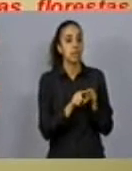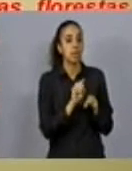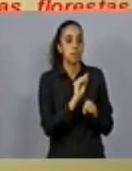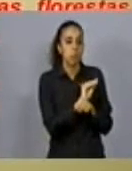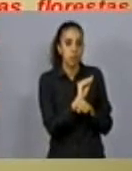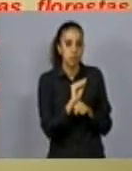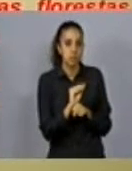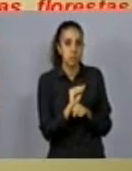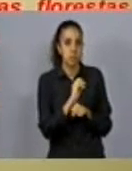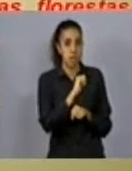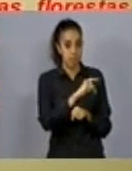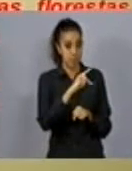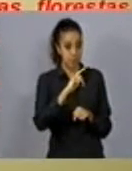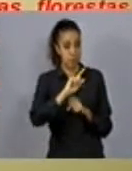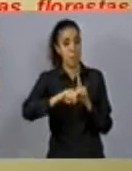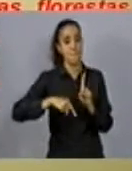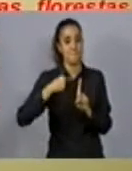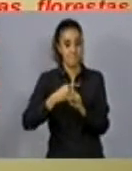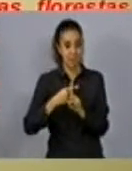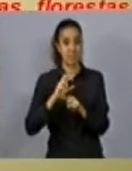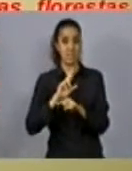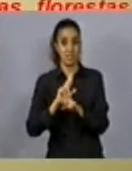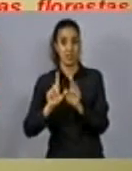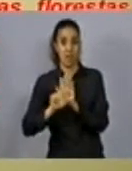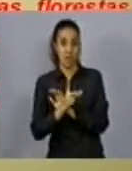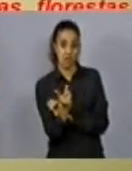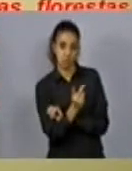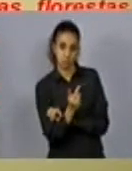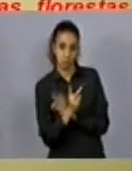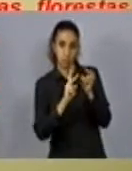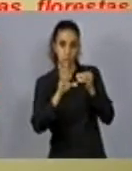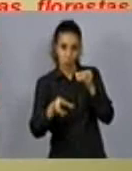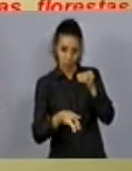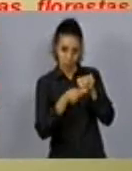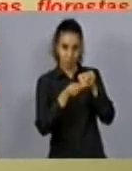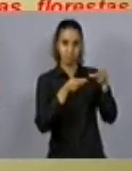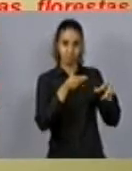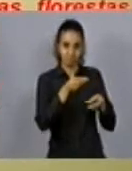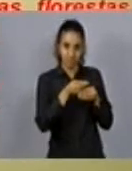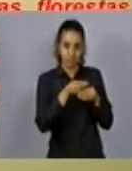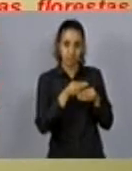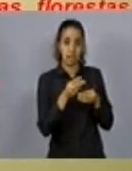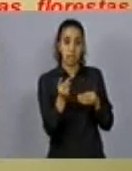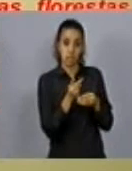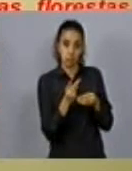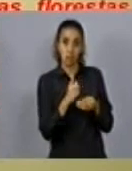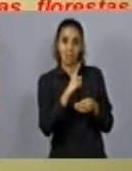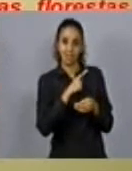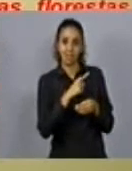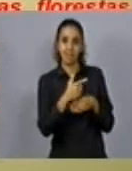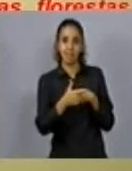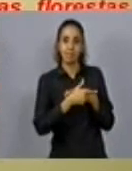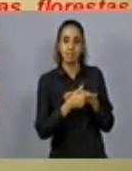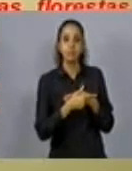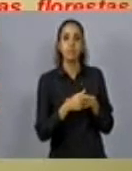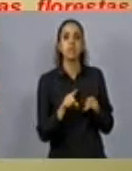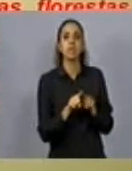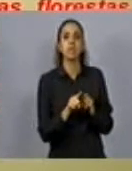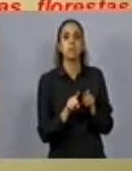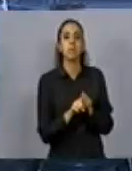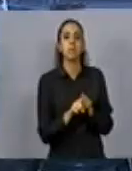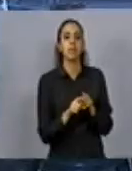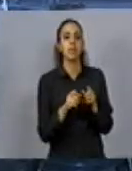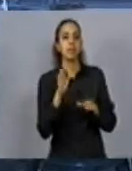APP mais a reserva legal, cumprindo funções complementares, elas têm esses efeitos em função de onde elas se